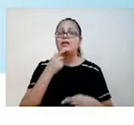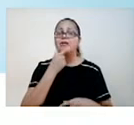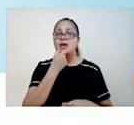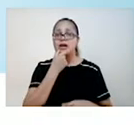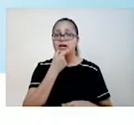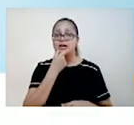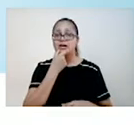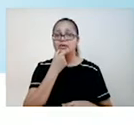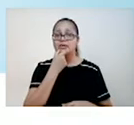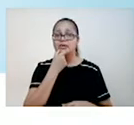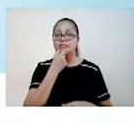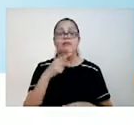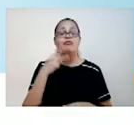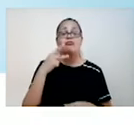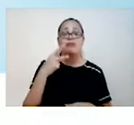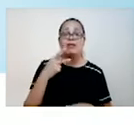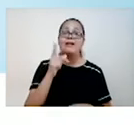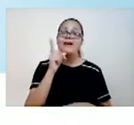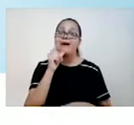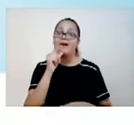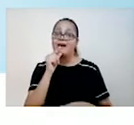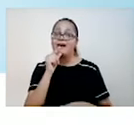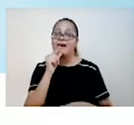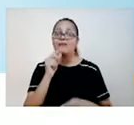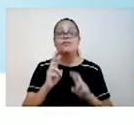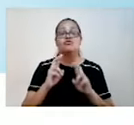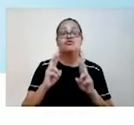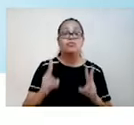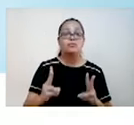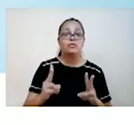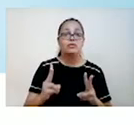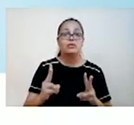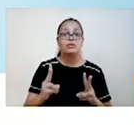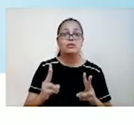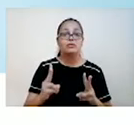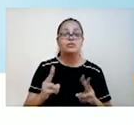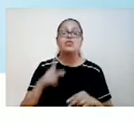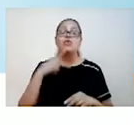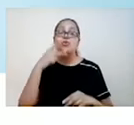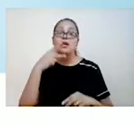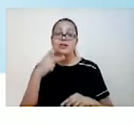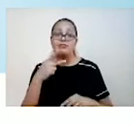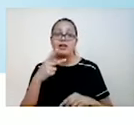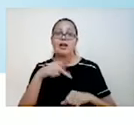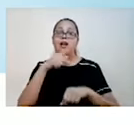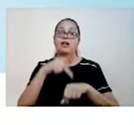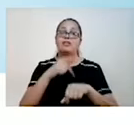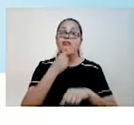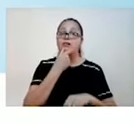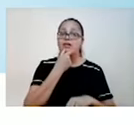falado no Reino Unido, aquele falado na Inglaterra. Eles pronunciam water de uma maneira um pouco diferente. É